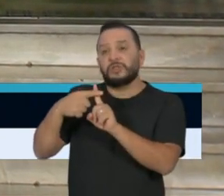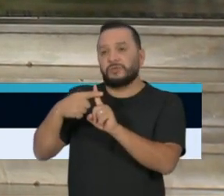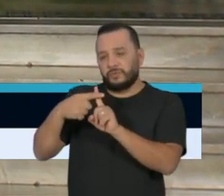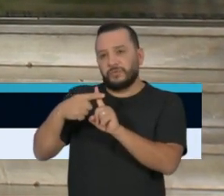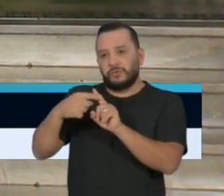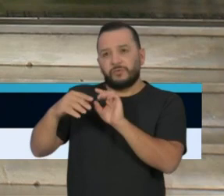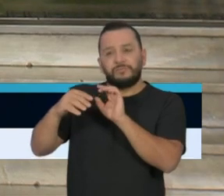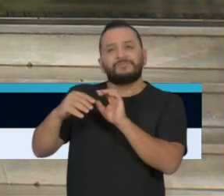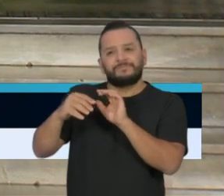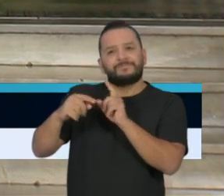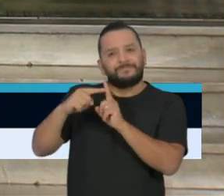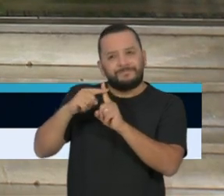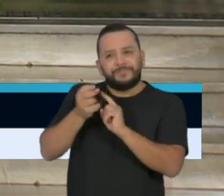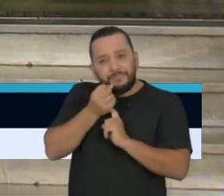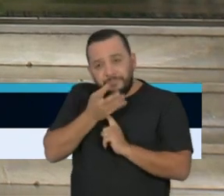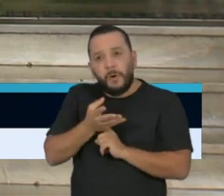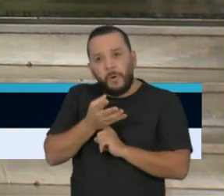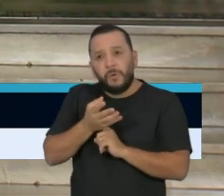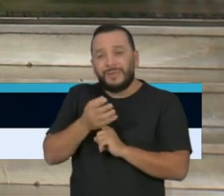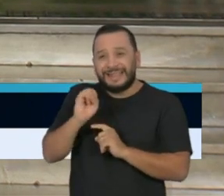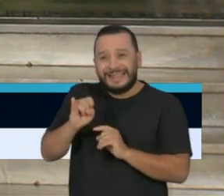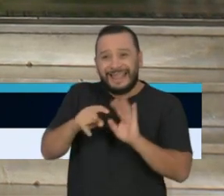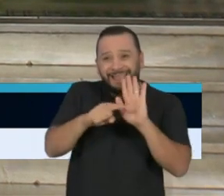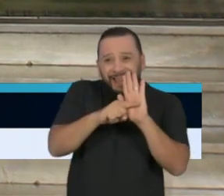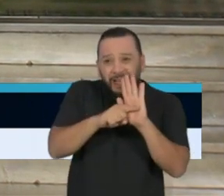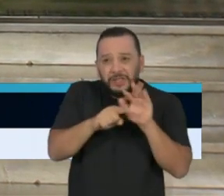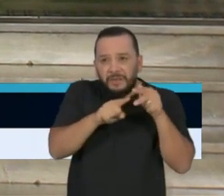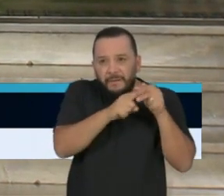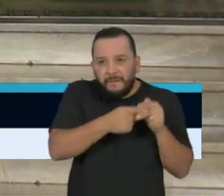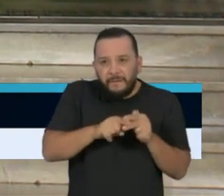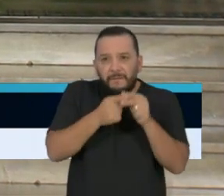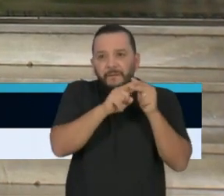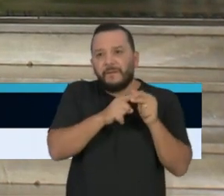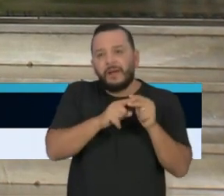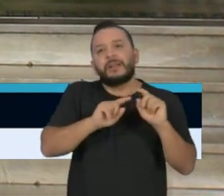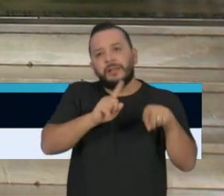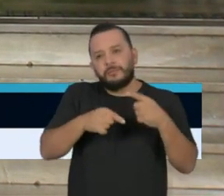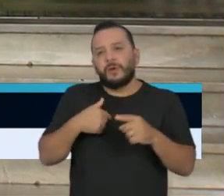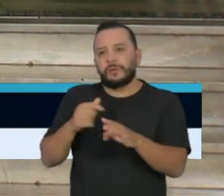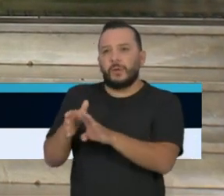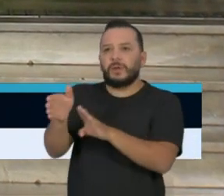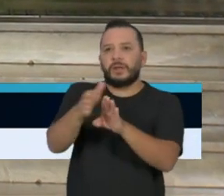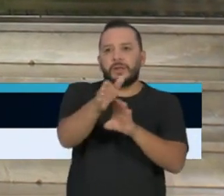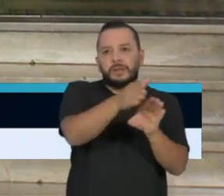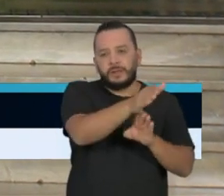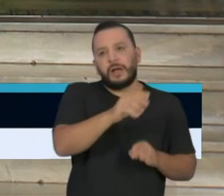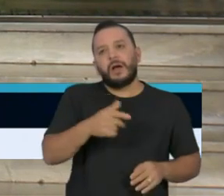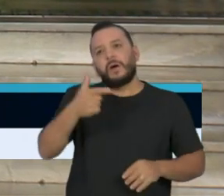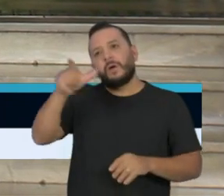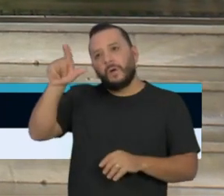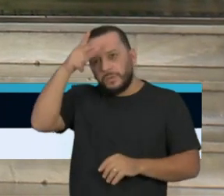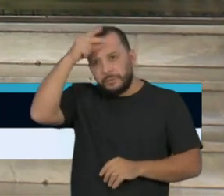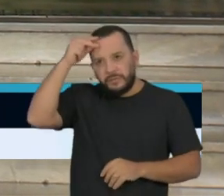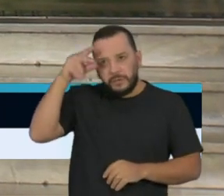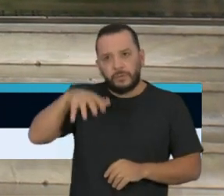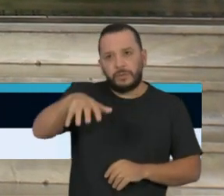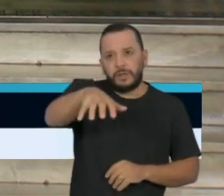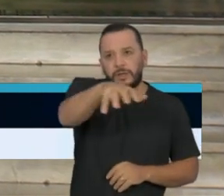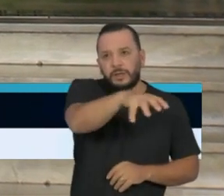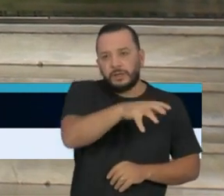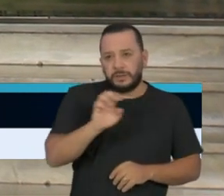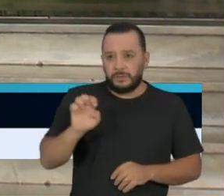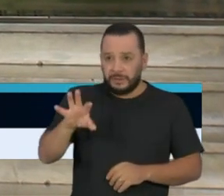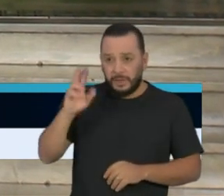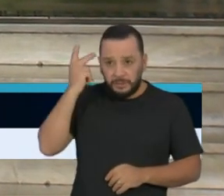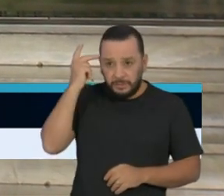a ser corrigido, para aí, então, passarmos a recomendação às outras prefeituras do Estado de São Paulo.